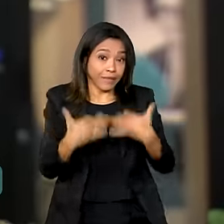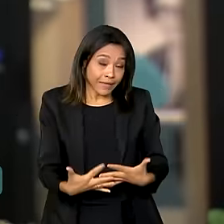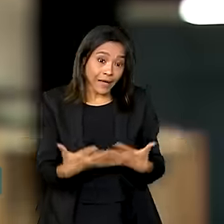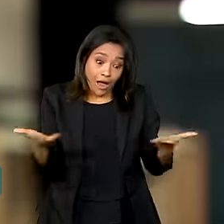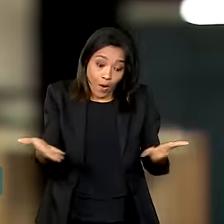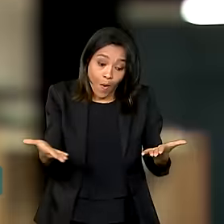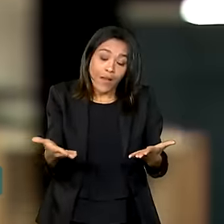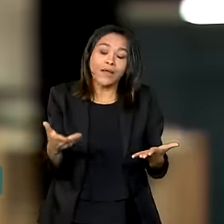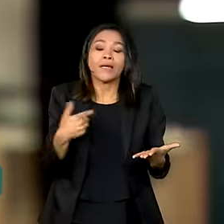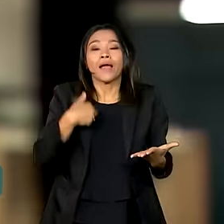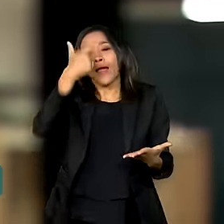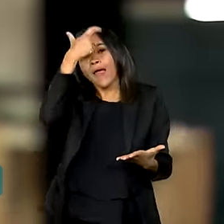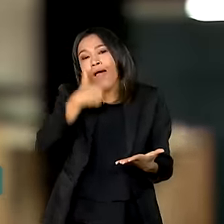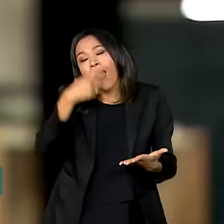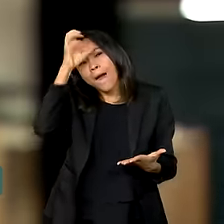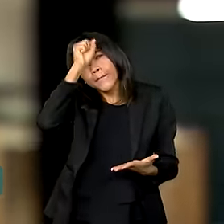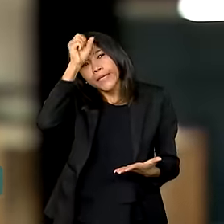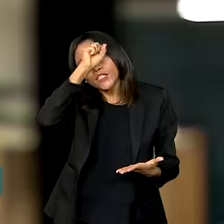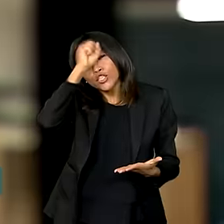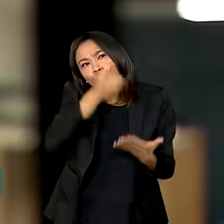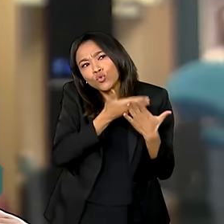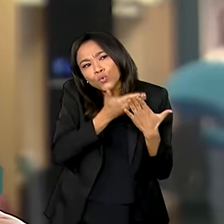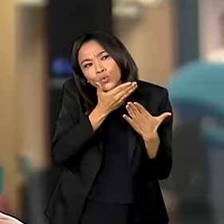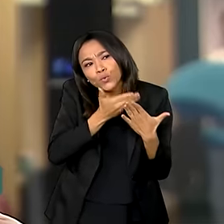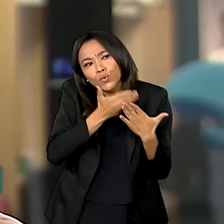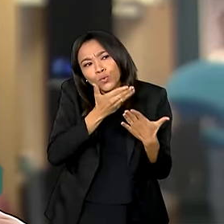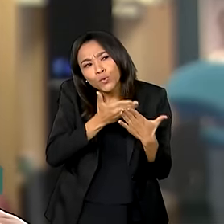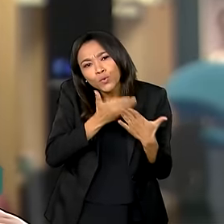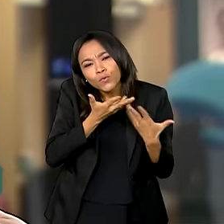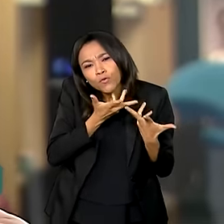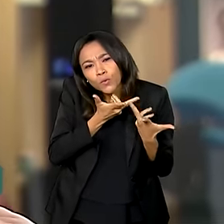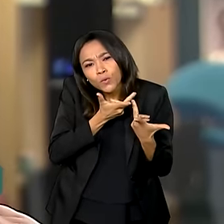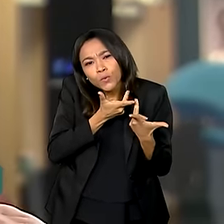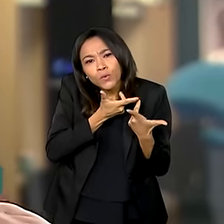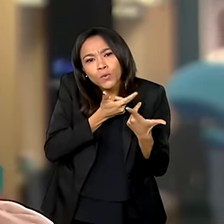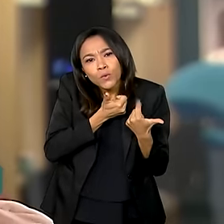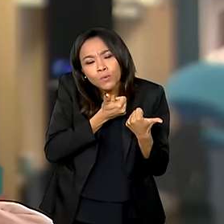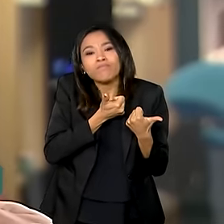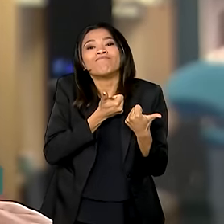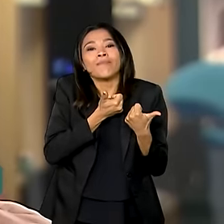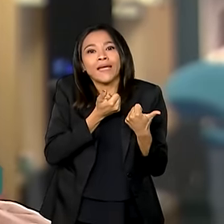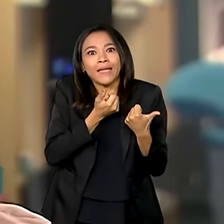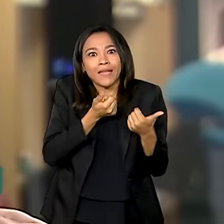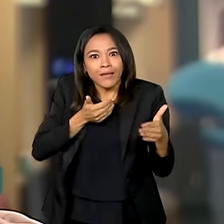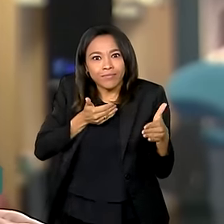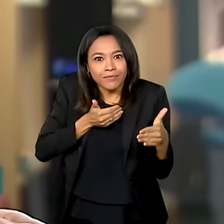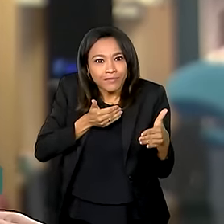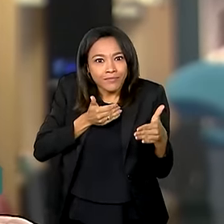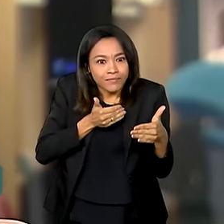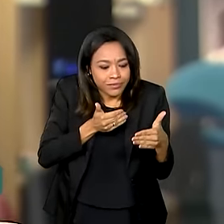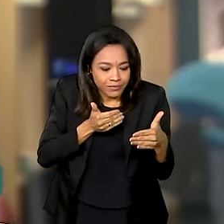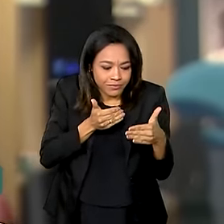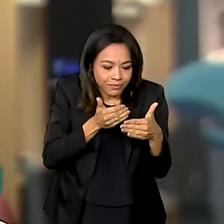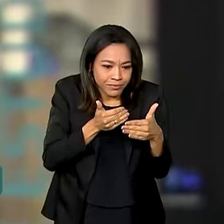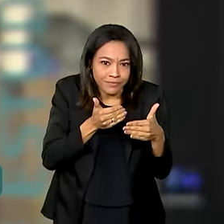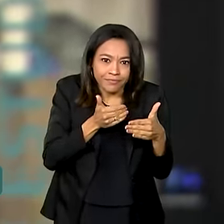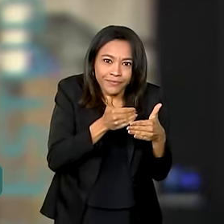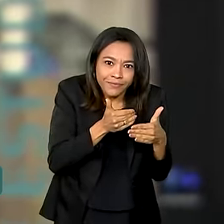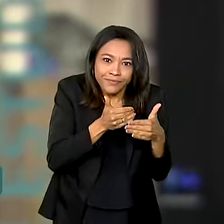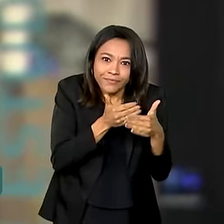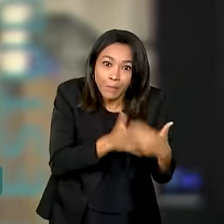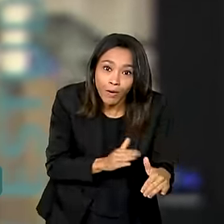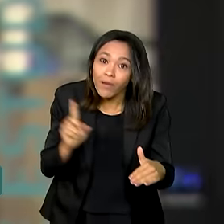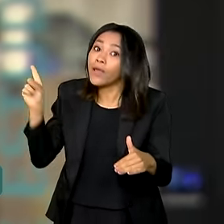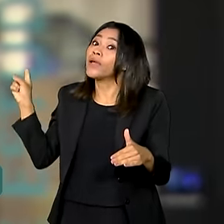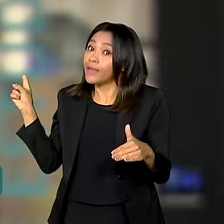agora é ter aprendido a estudar de forma mais eficiente. Na contagem regressiva para a prova, o